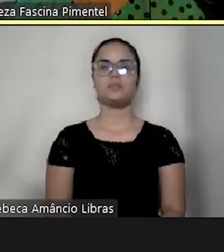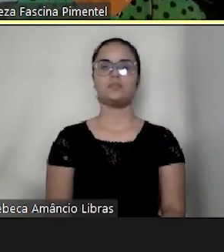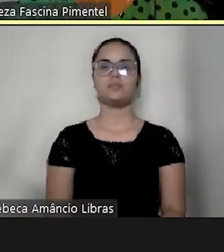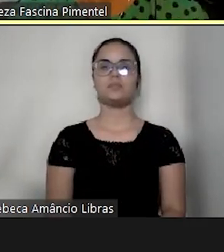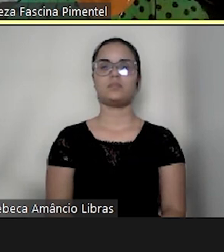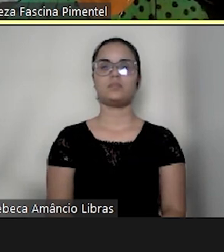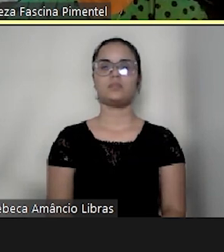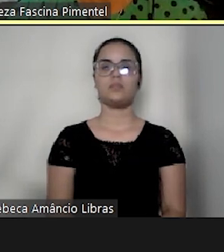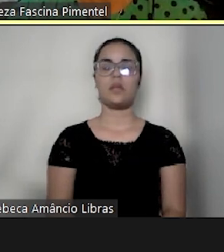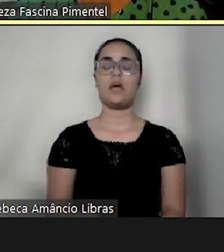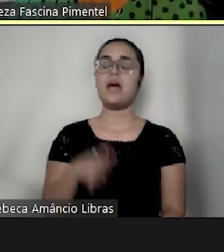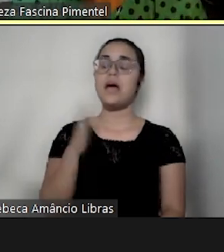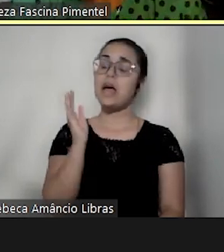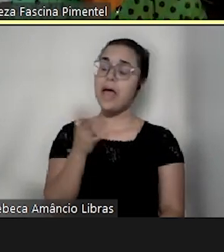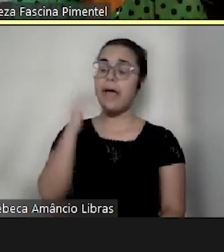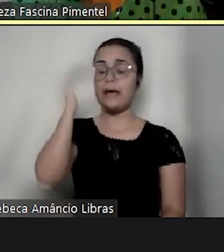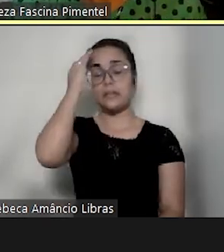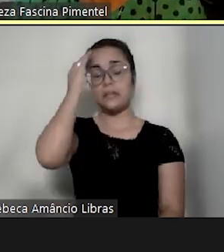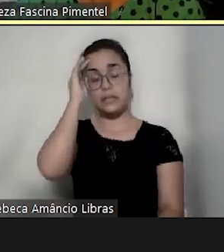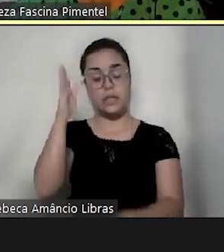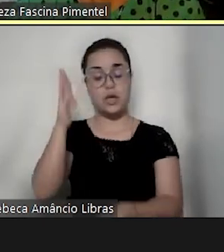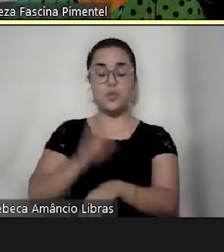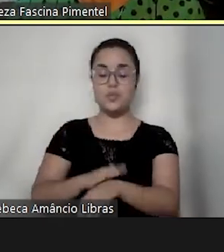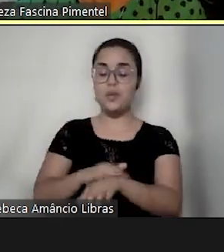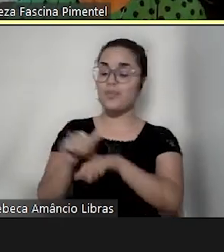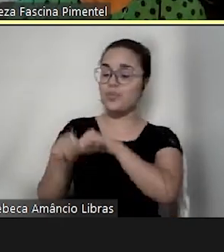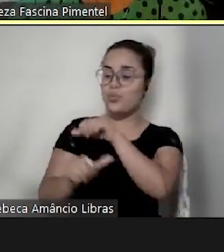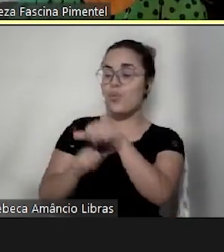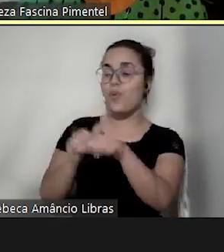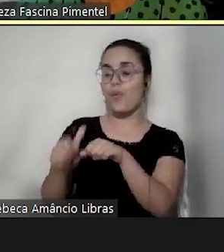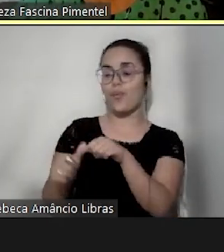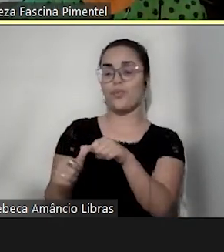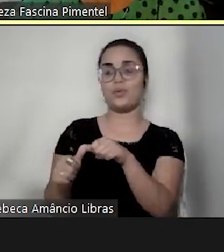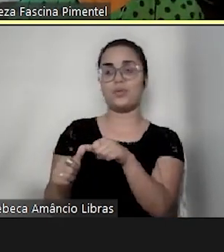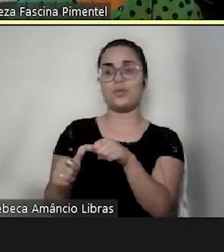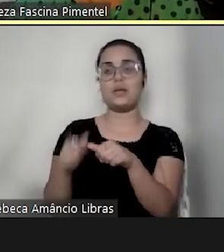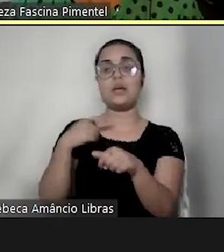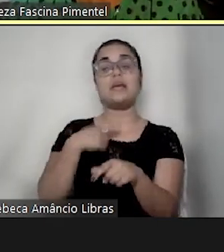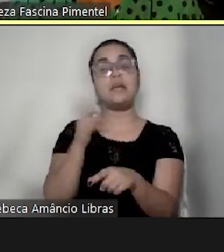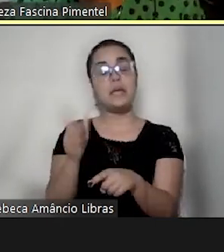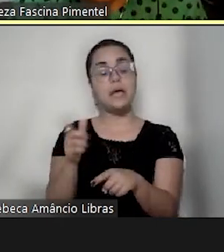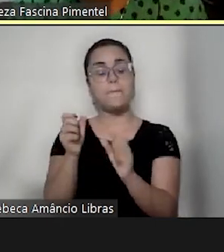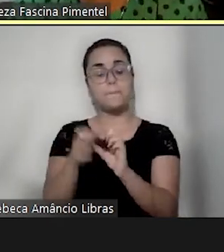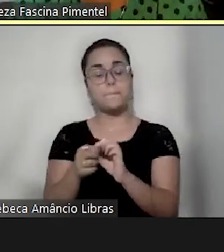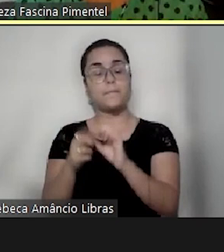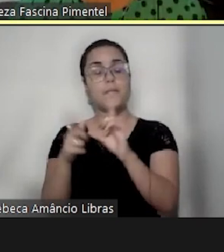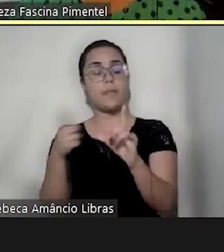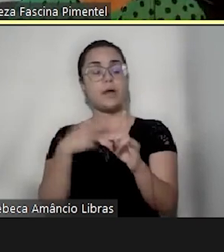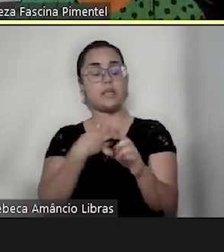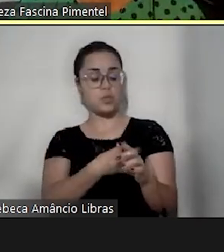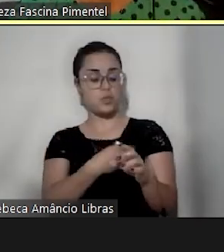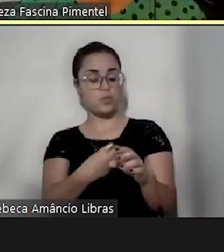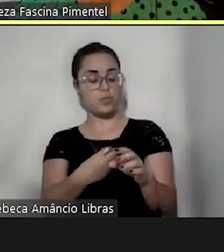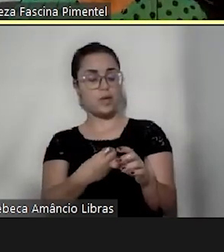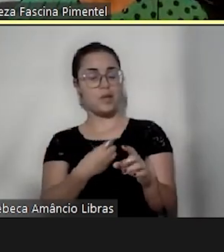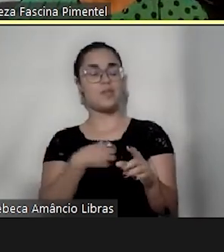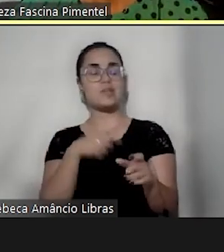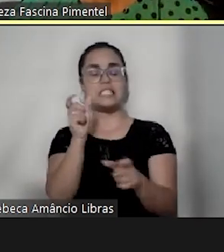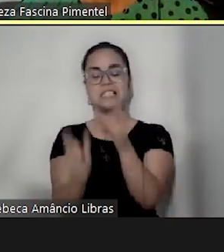andar no ritmo dos nossos filhos é permitir que eles sejam eles, que eles sejam que vieram pra ser.